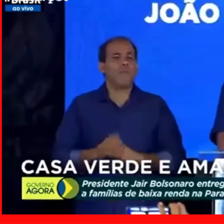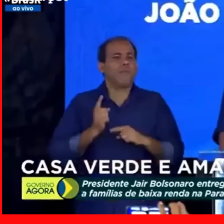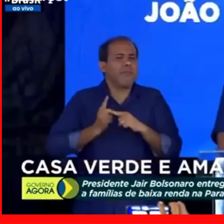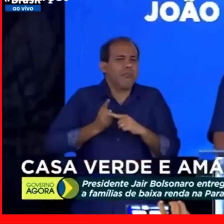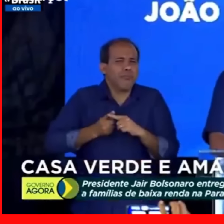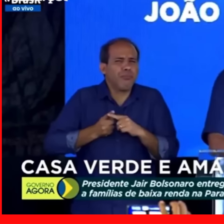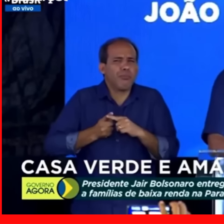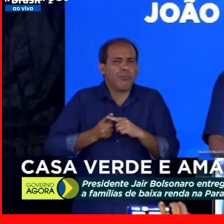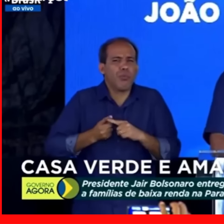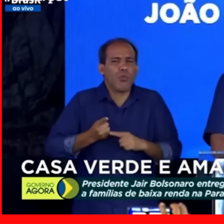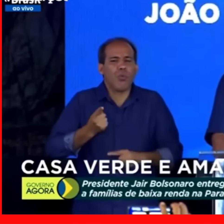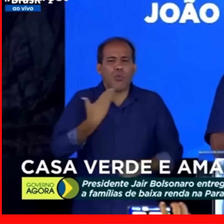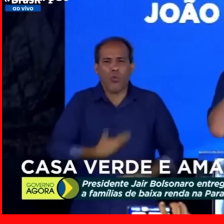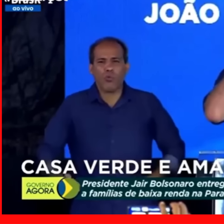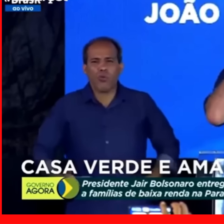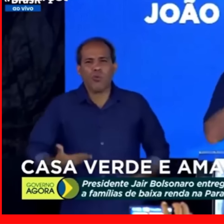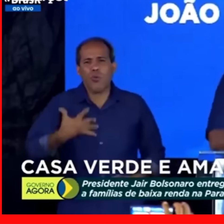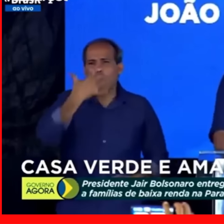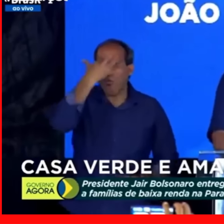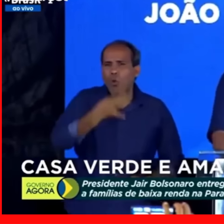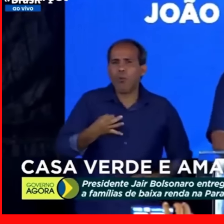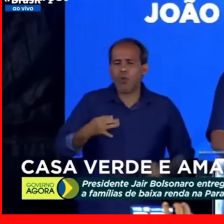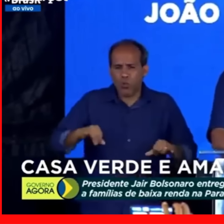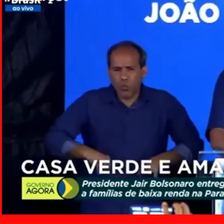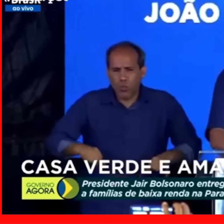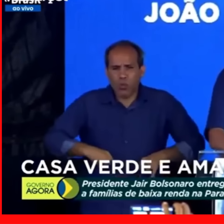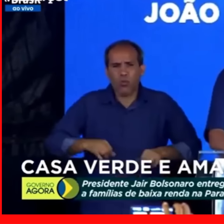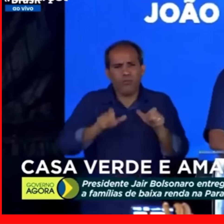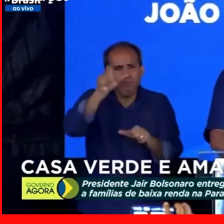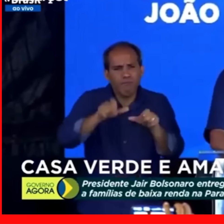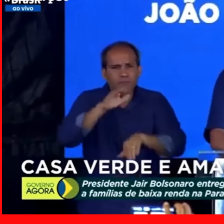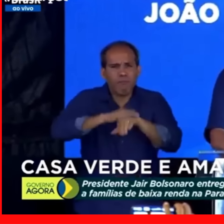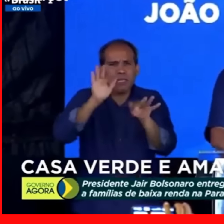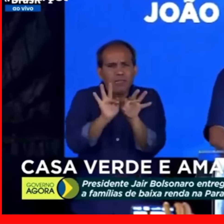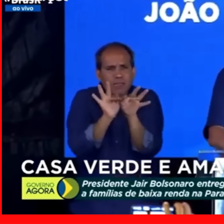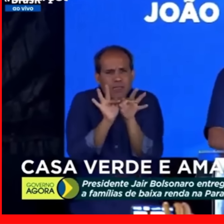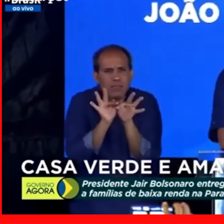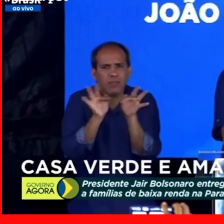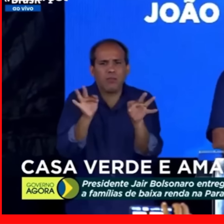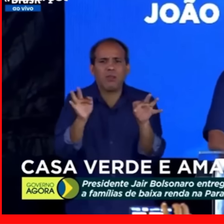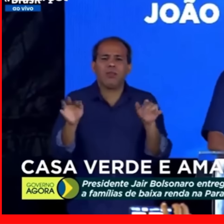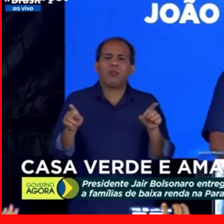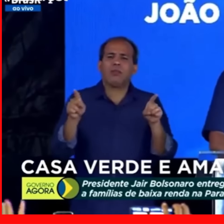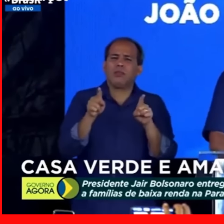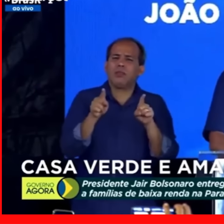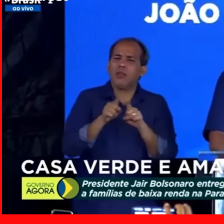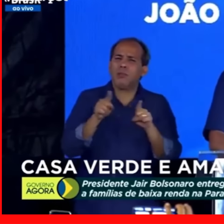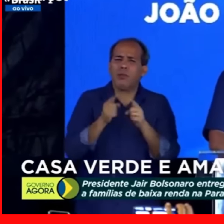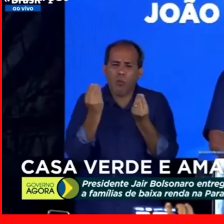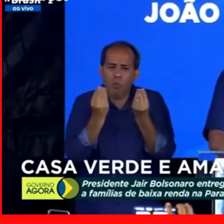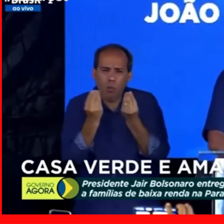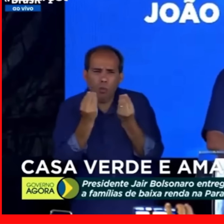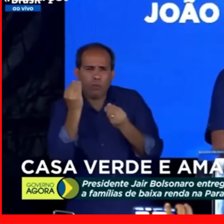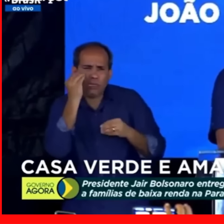entendendo o sofrimento dos mais humildes e dessa forma buscando